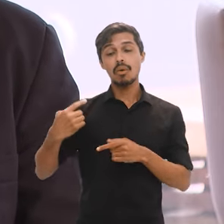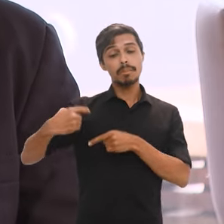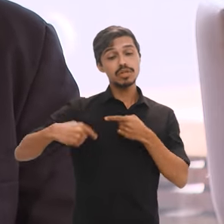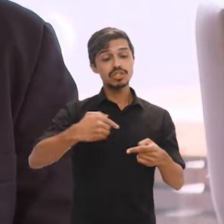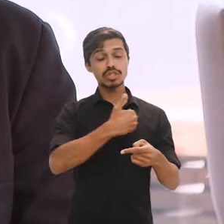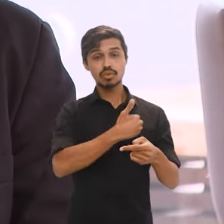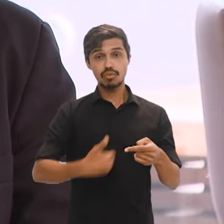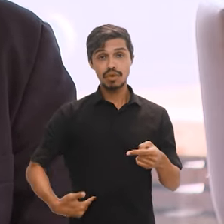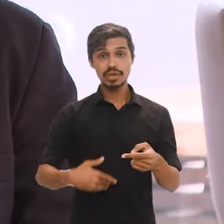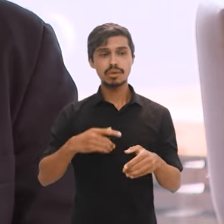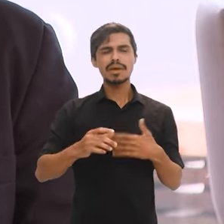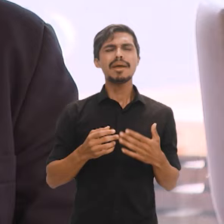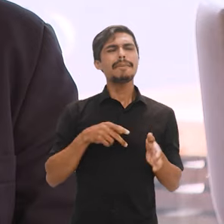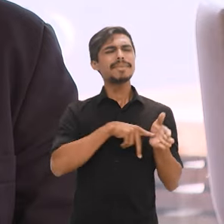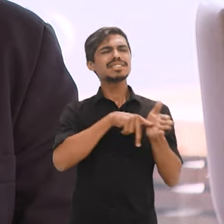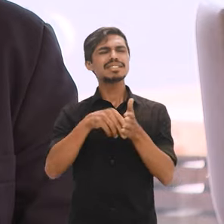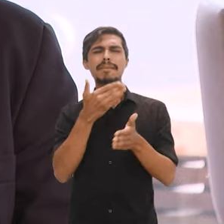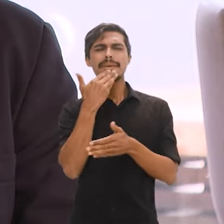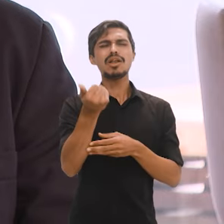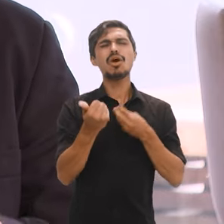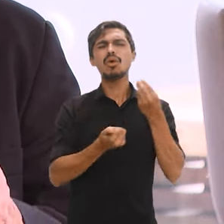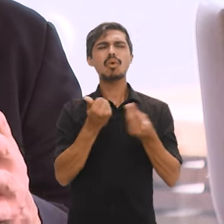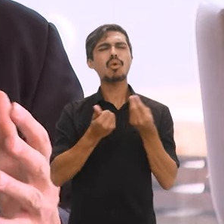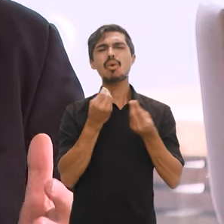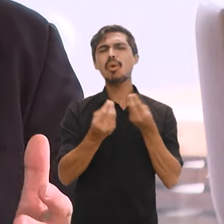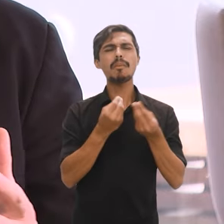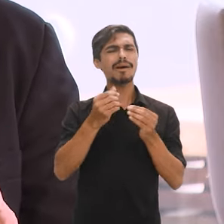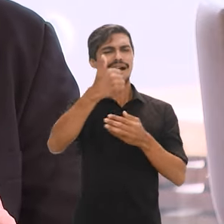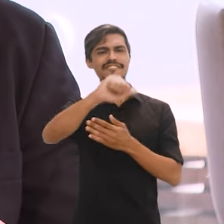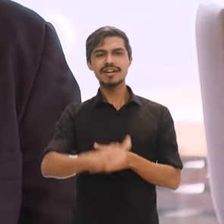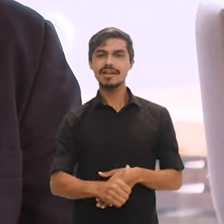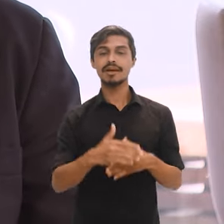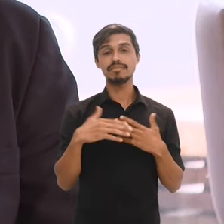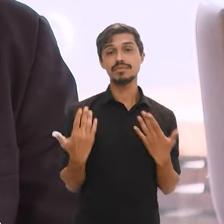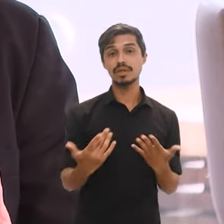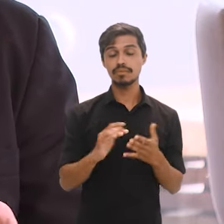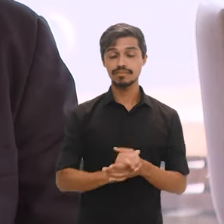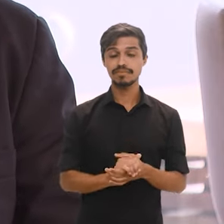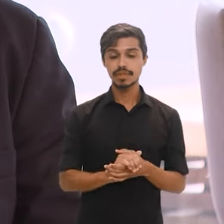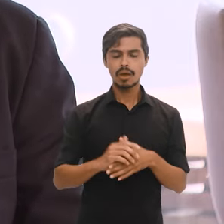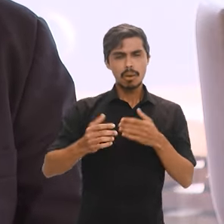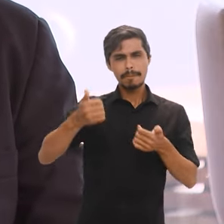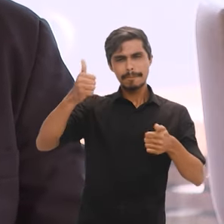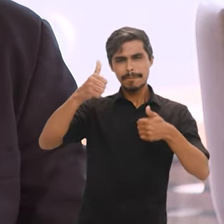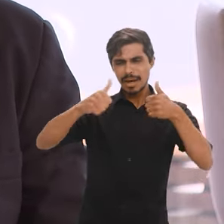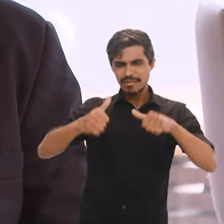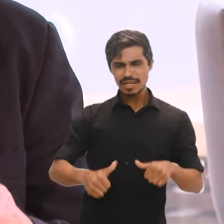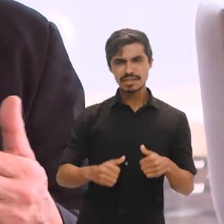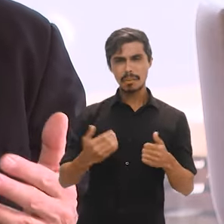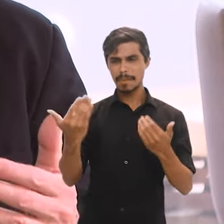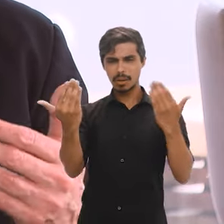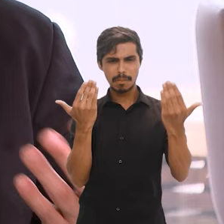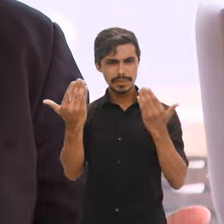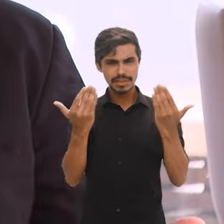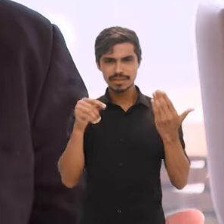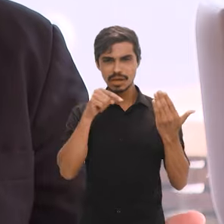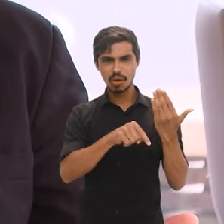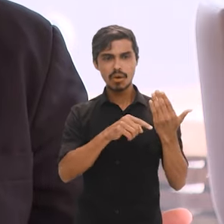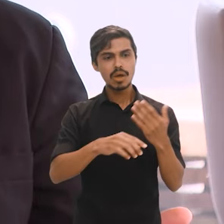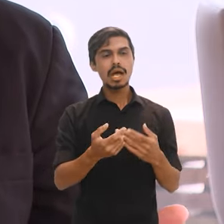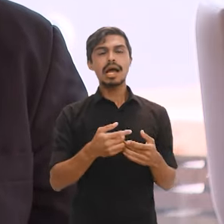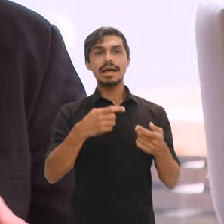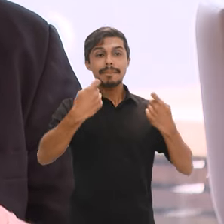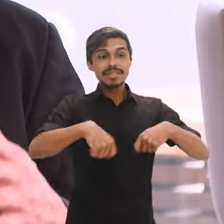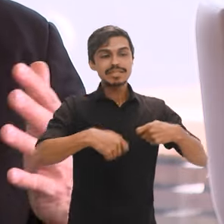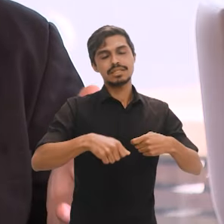pública possa fazer melhor a política pública. Então, as pesquisas resultam de uma combinação que provém da demanda da